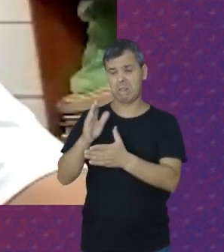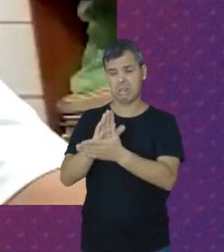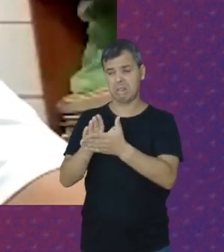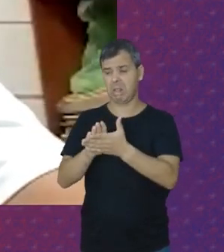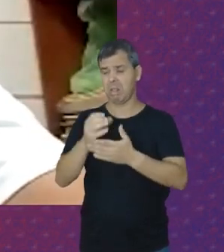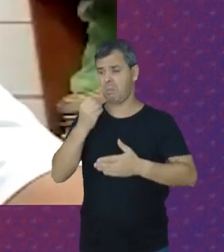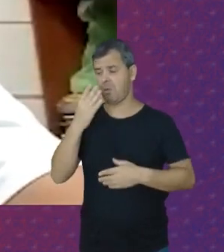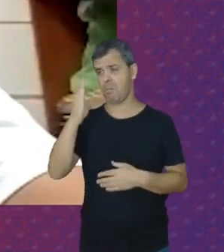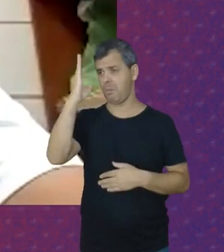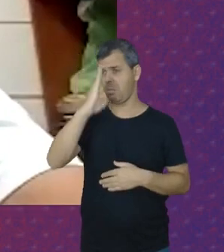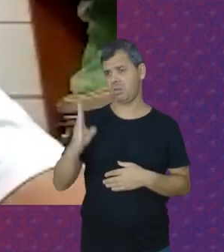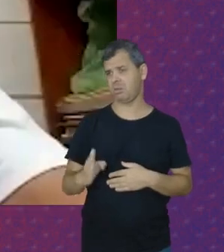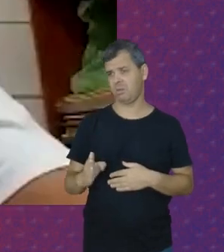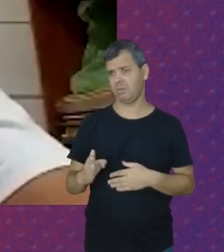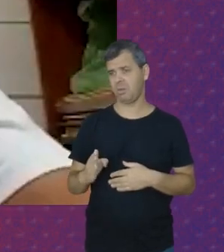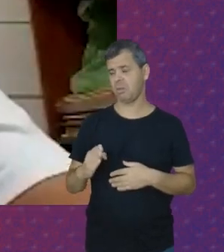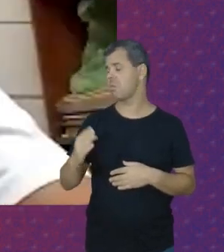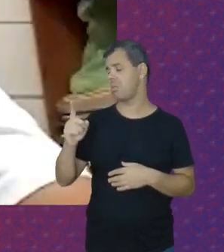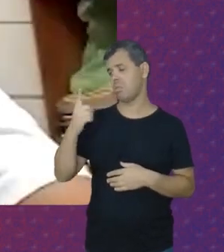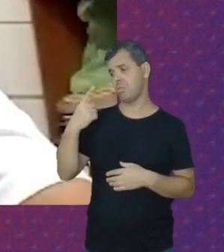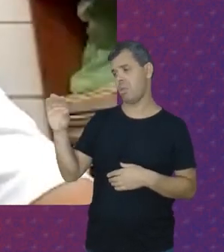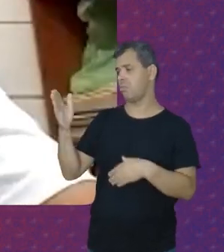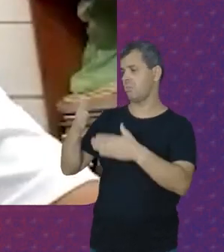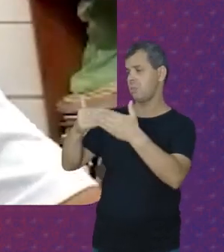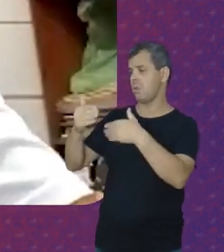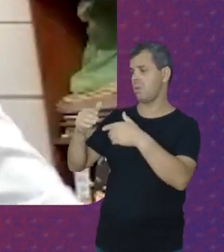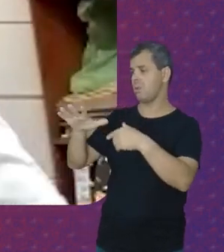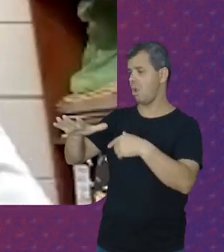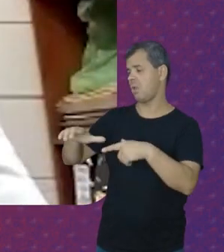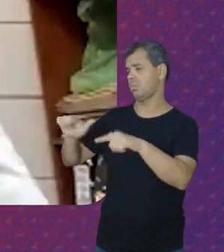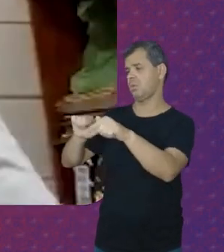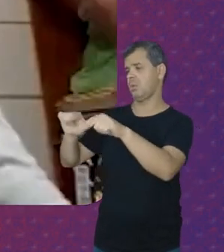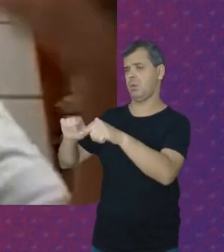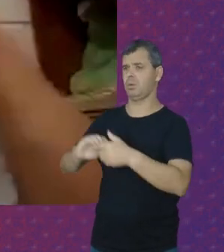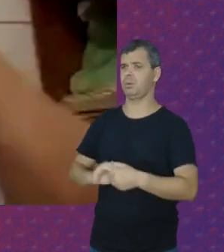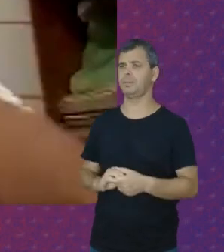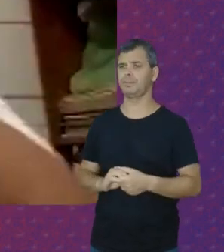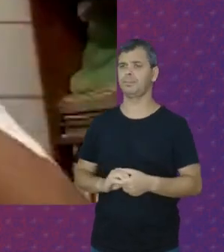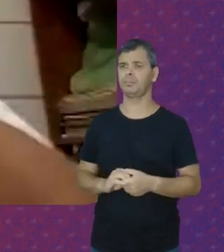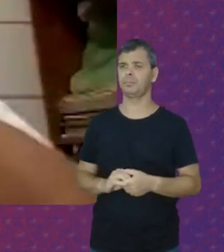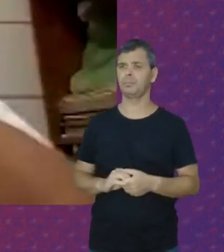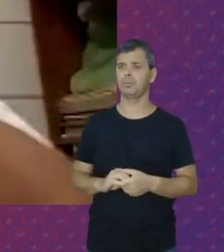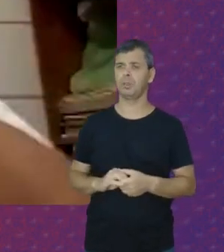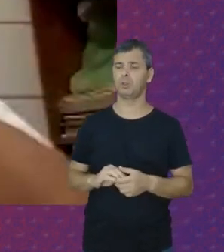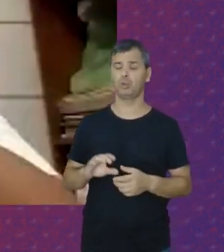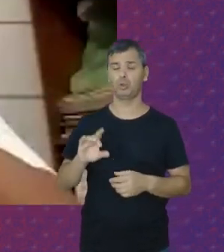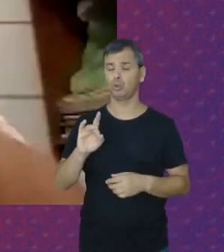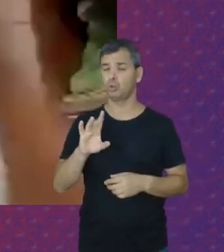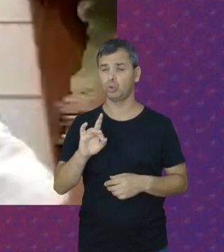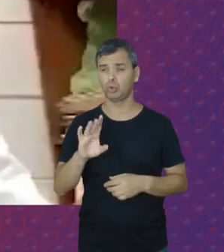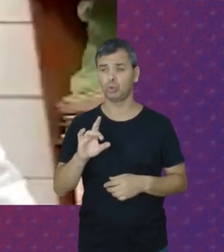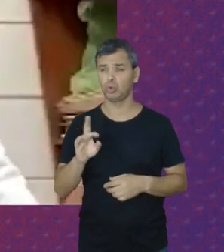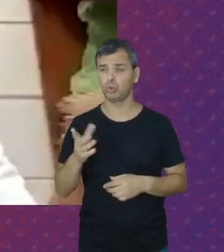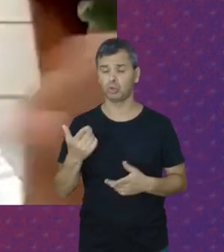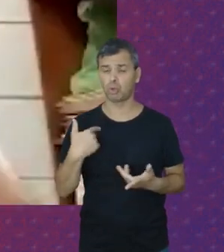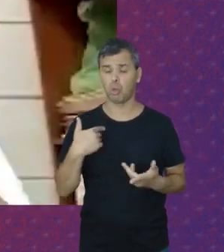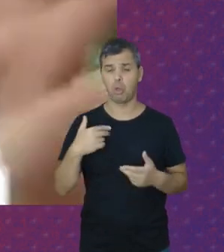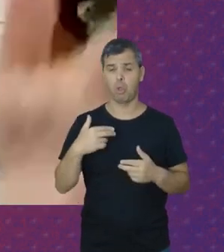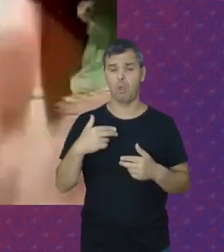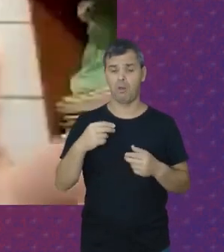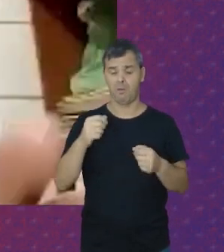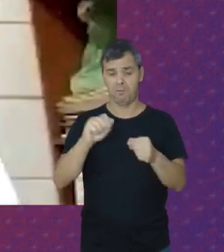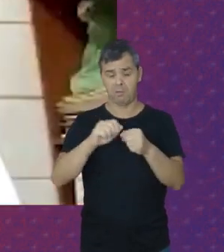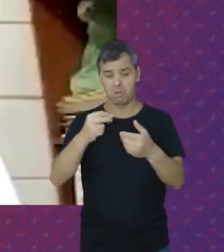Para o país Não dialogou Com a classe trabalhadora Apenas cometeu Coisas atrozes Né